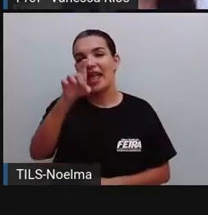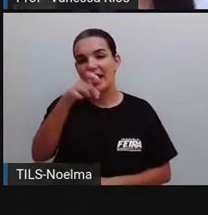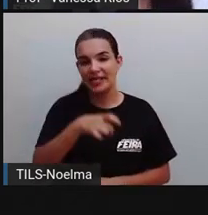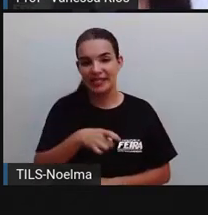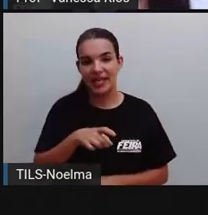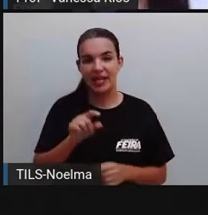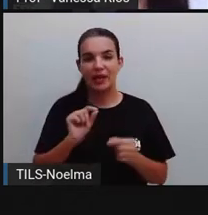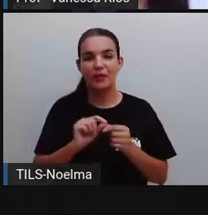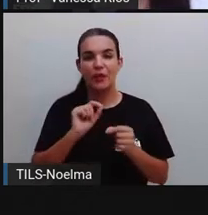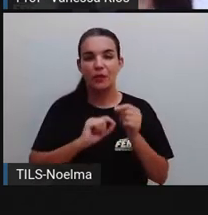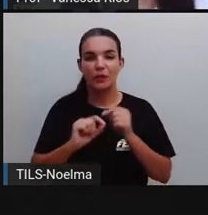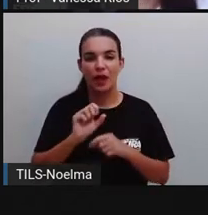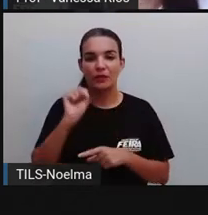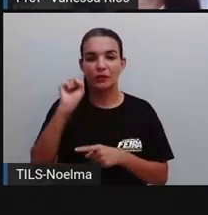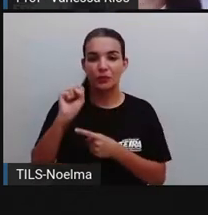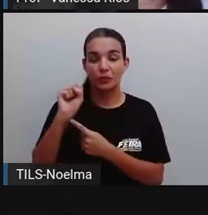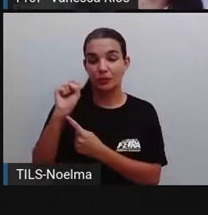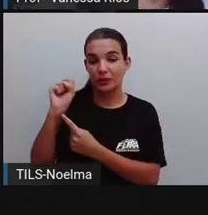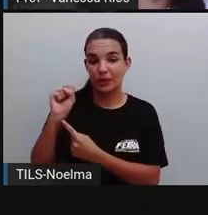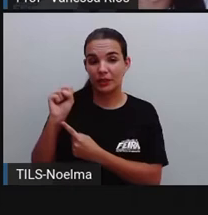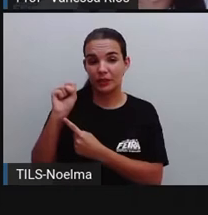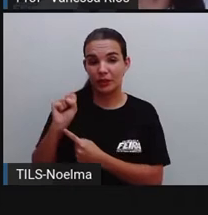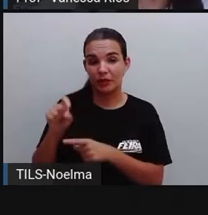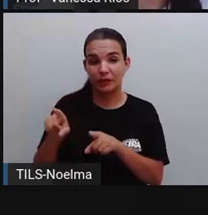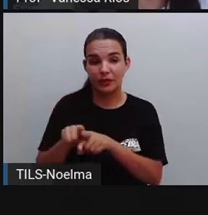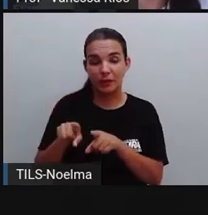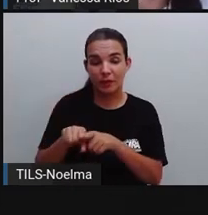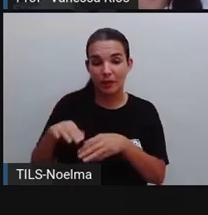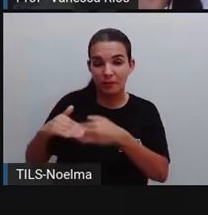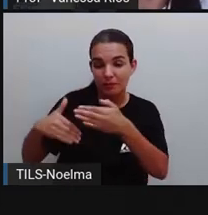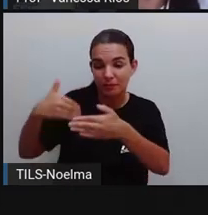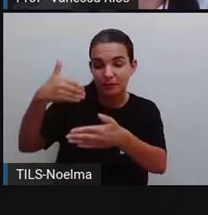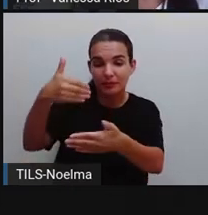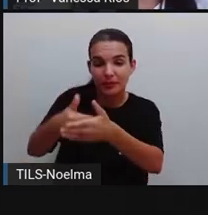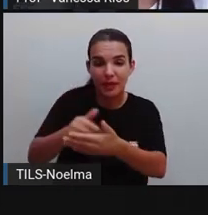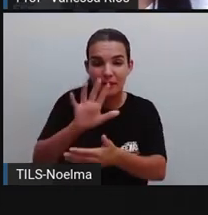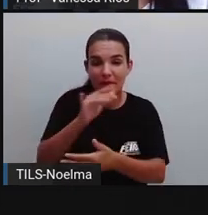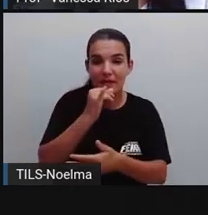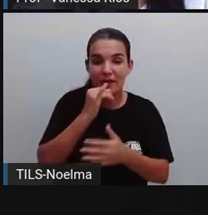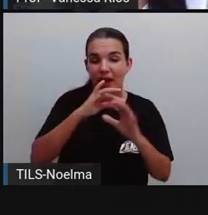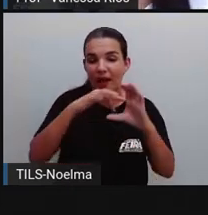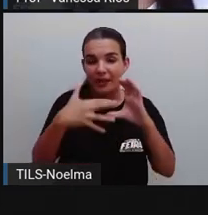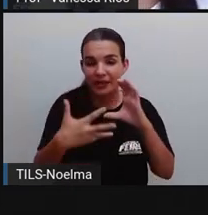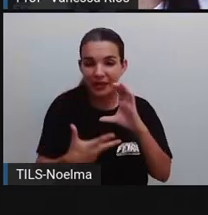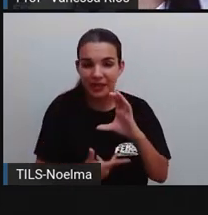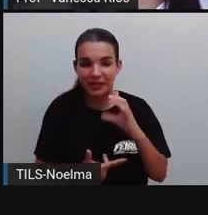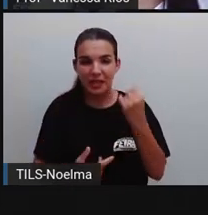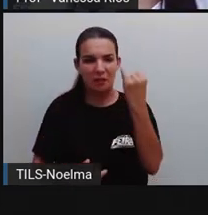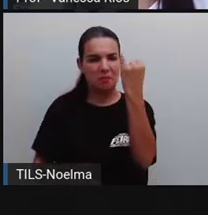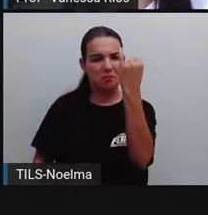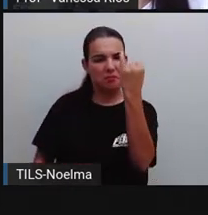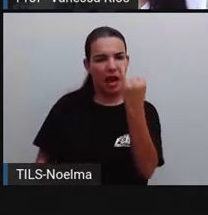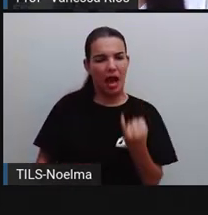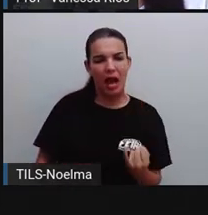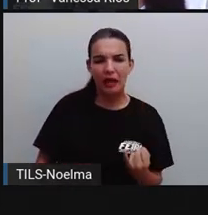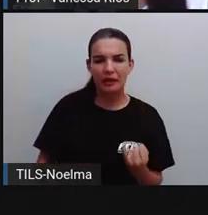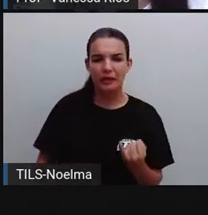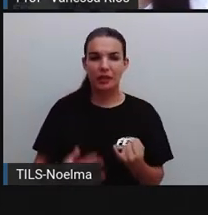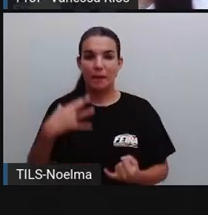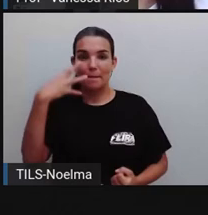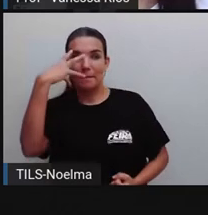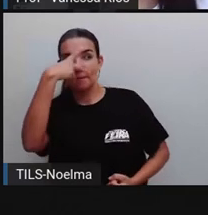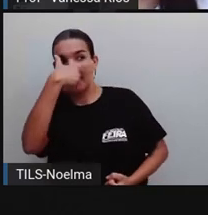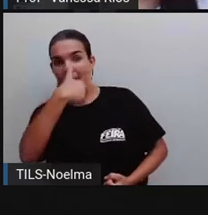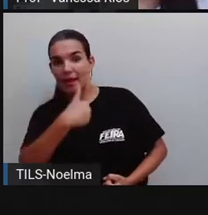que formam substantivos a partir de adjetivos. Exemplo, magreza, que vem de magro, né? Beleza,